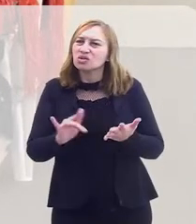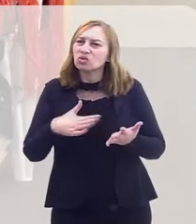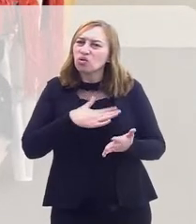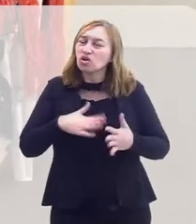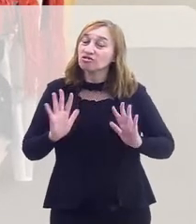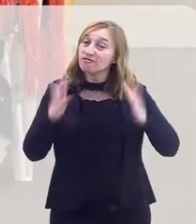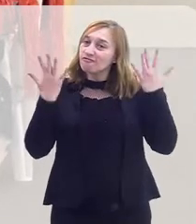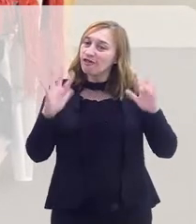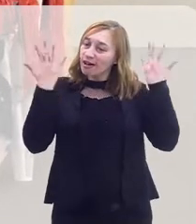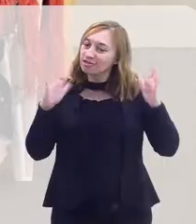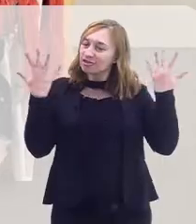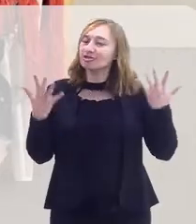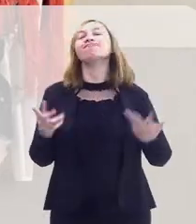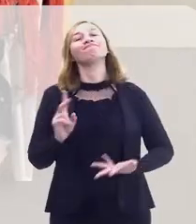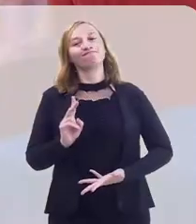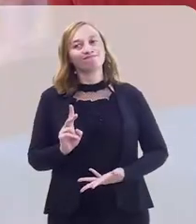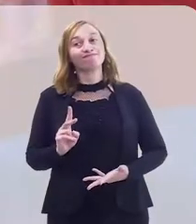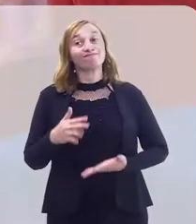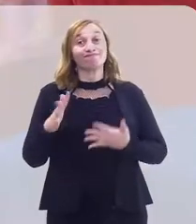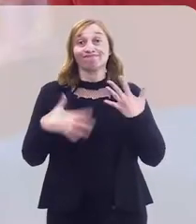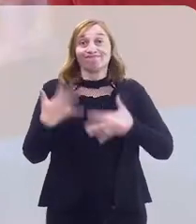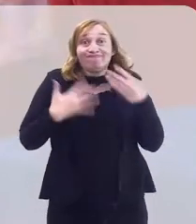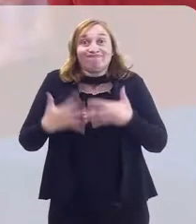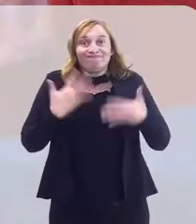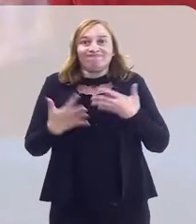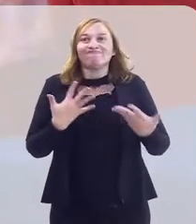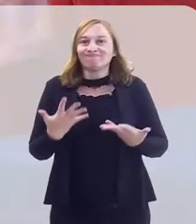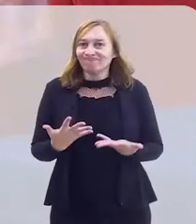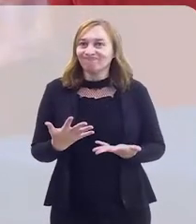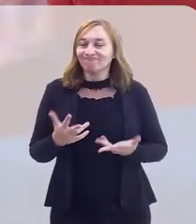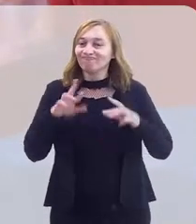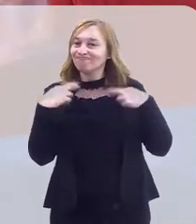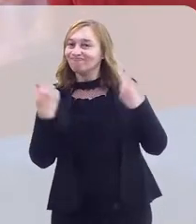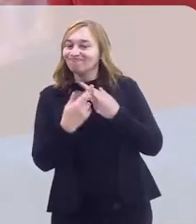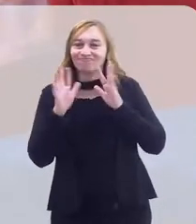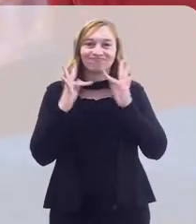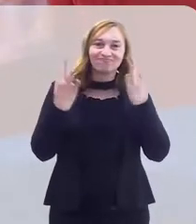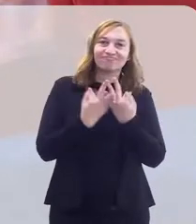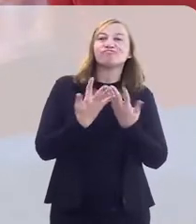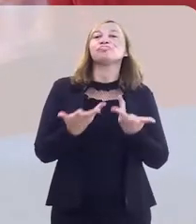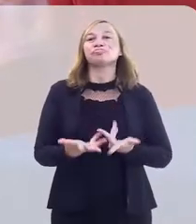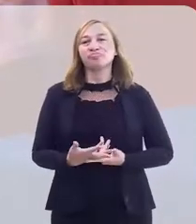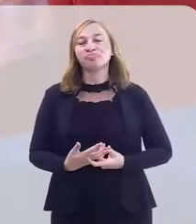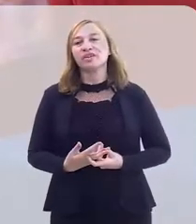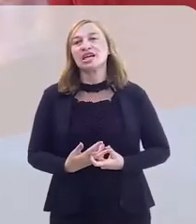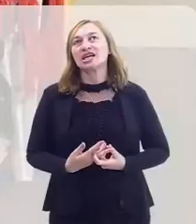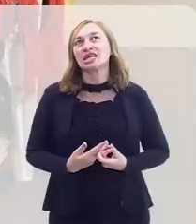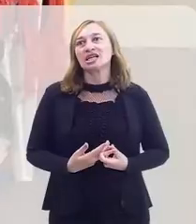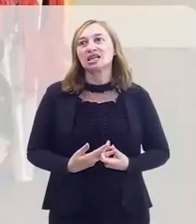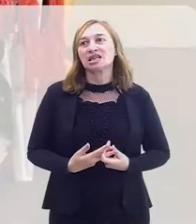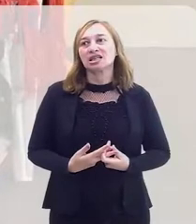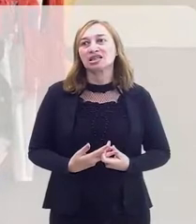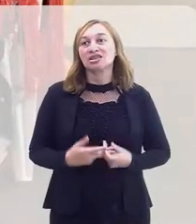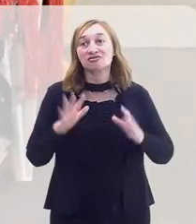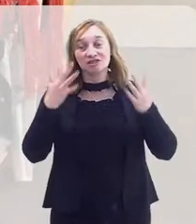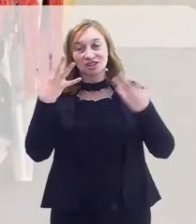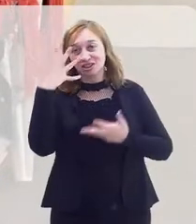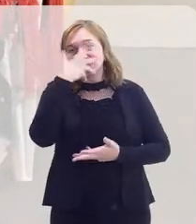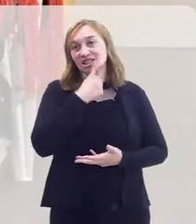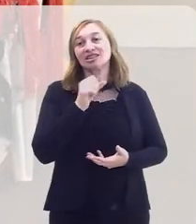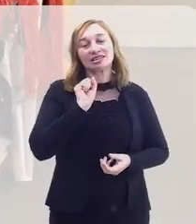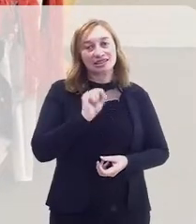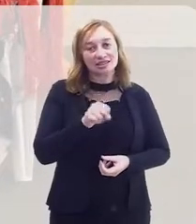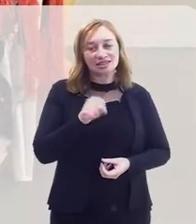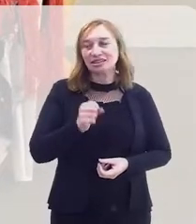cigano é muito festeiro. O cigano gosta de festa, gosta de alegria, reunião em família. Roupas